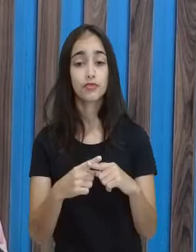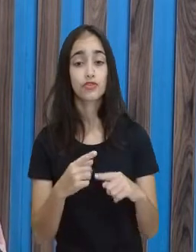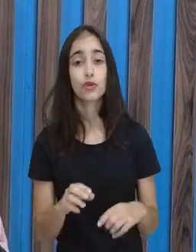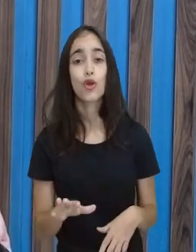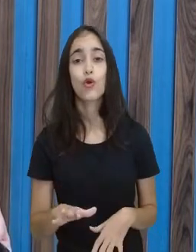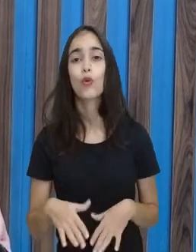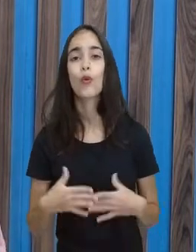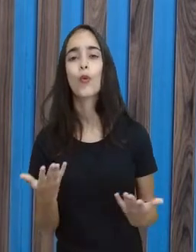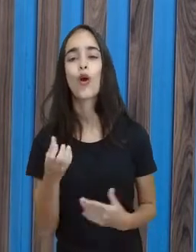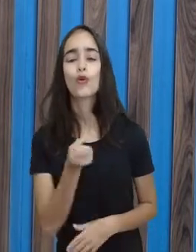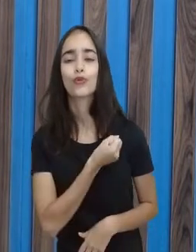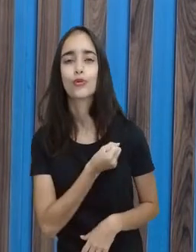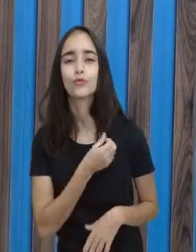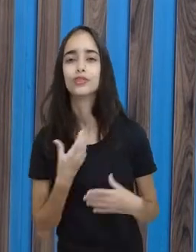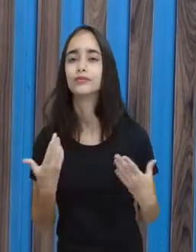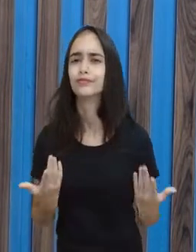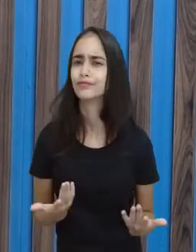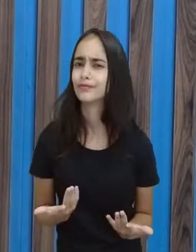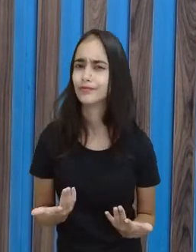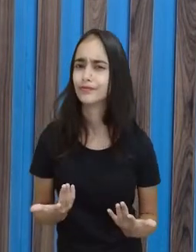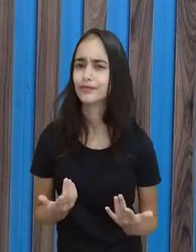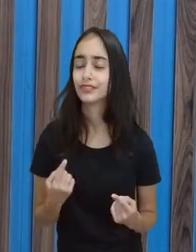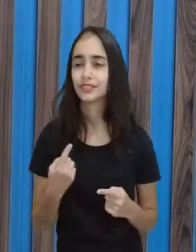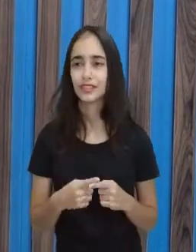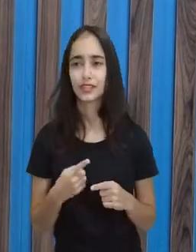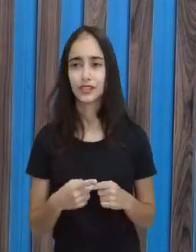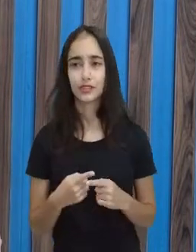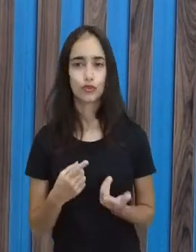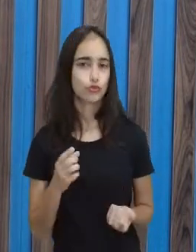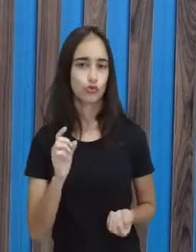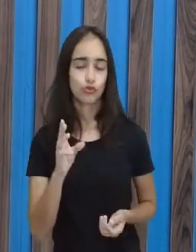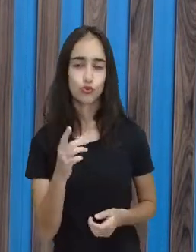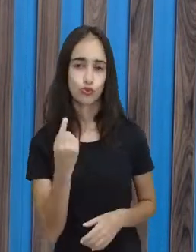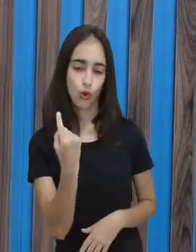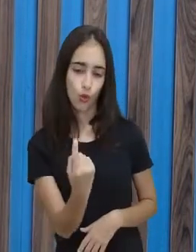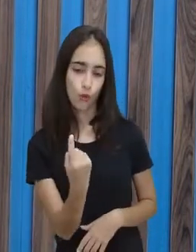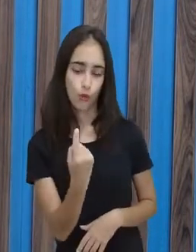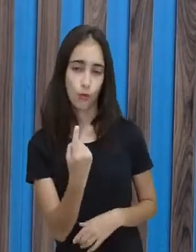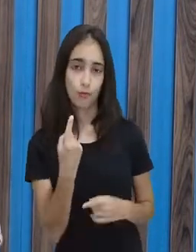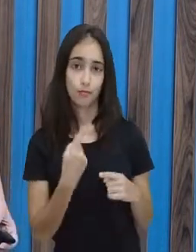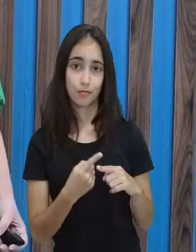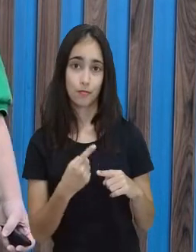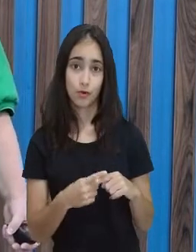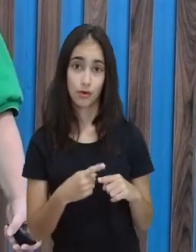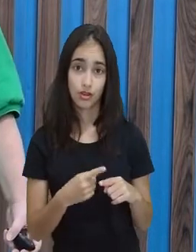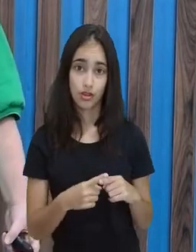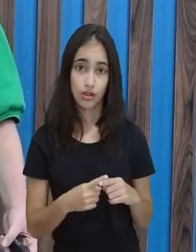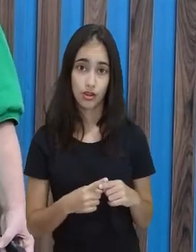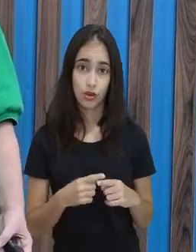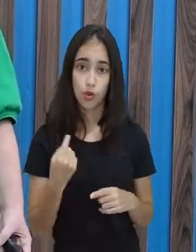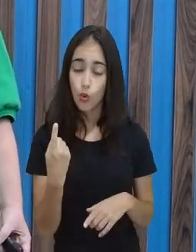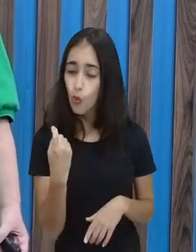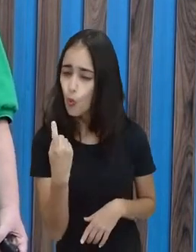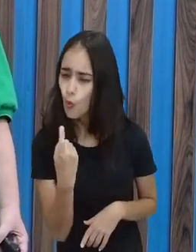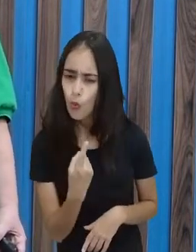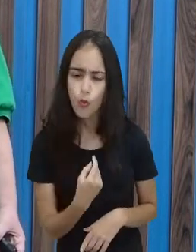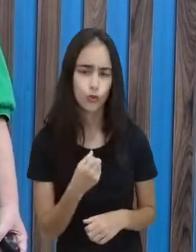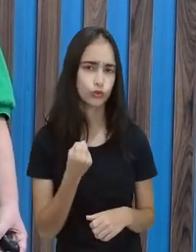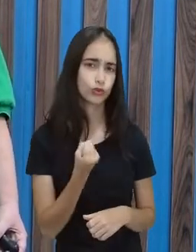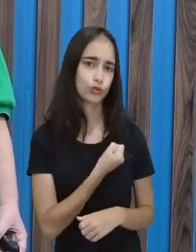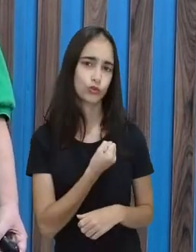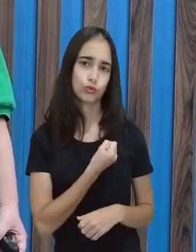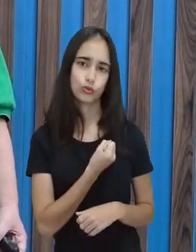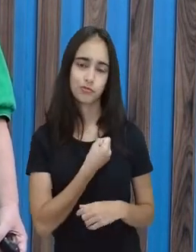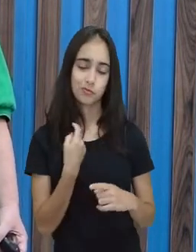Só por 1. Porque o único número que é multiplicado. O elemento neutro da multiplicação. Eita, esse